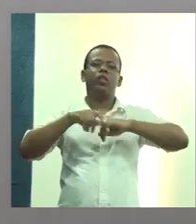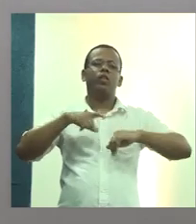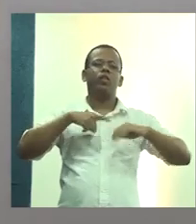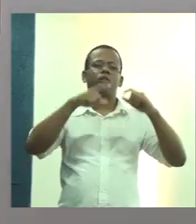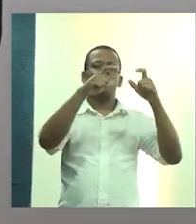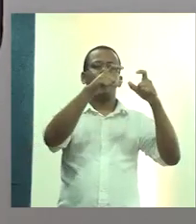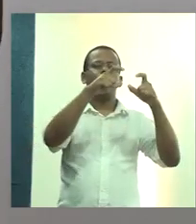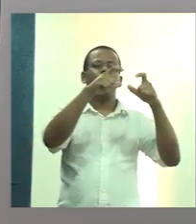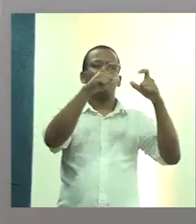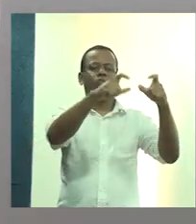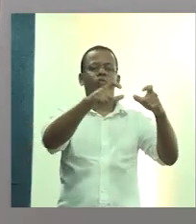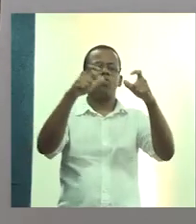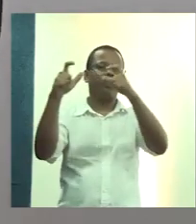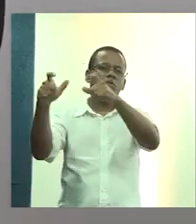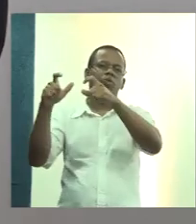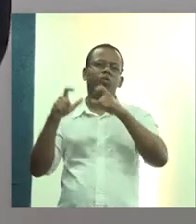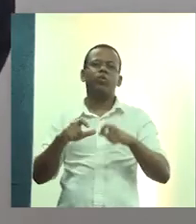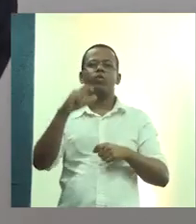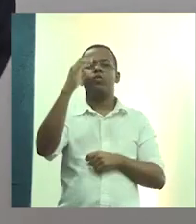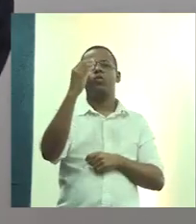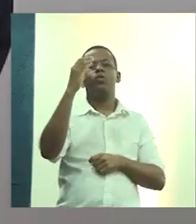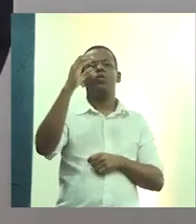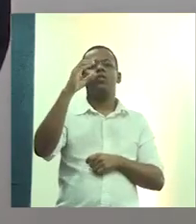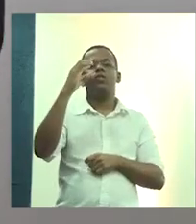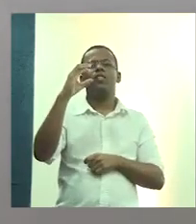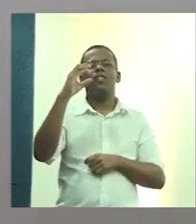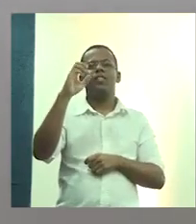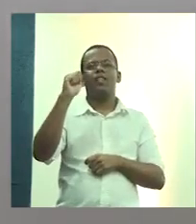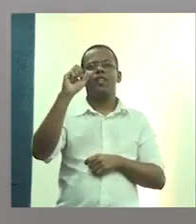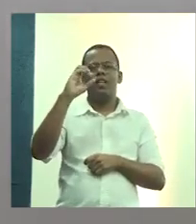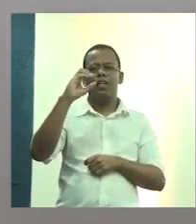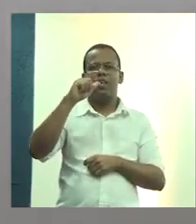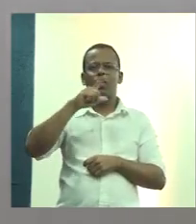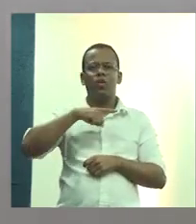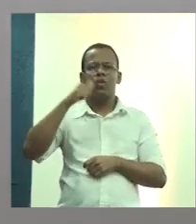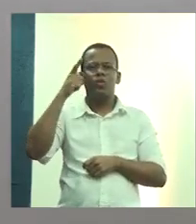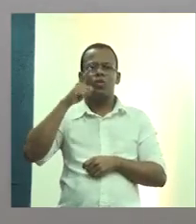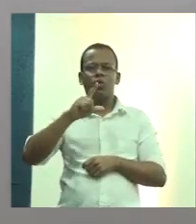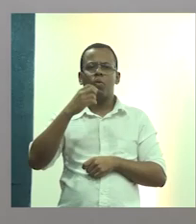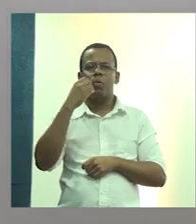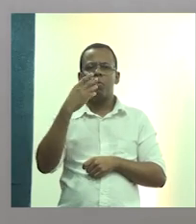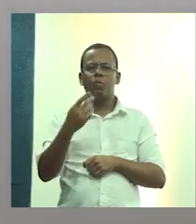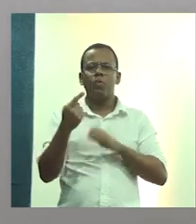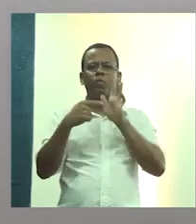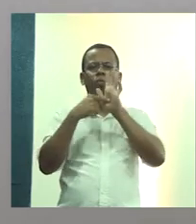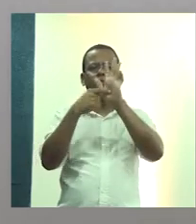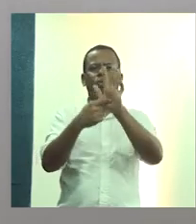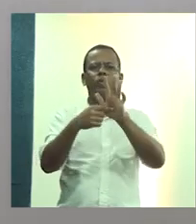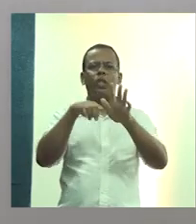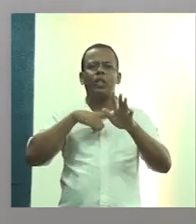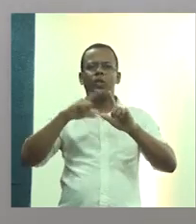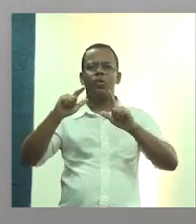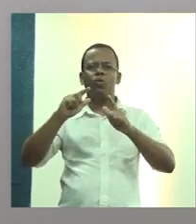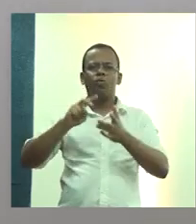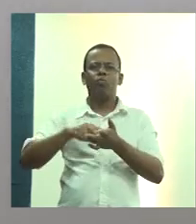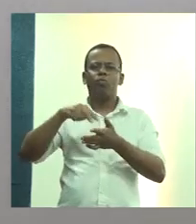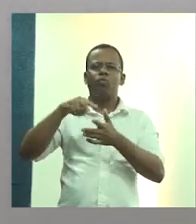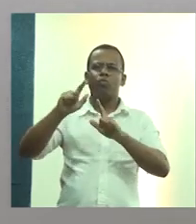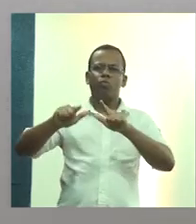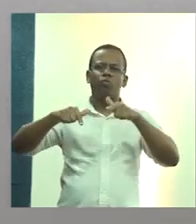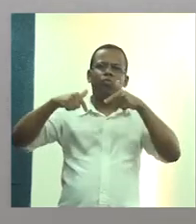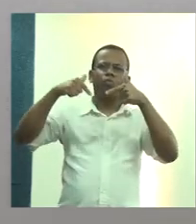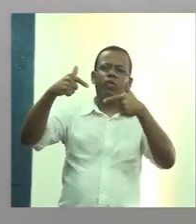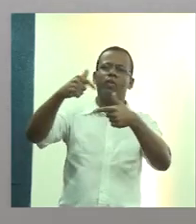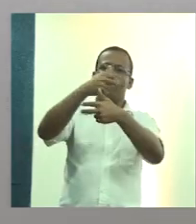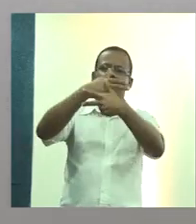SEACA acabou ganhando grande visibilidade, enfim, em função desse trabalho. Tem o esforço pessoal também de todos os arquitetos que estão